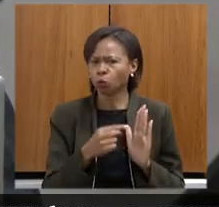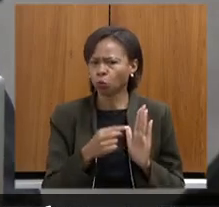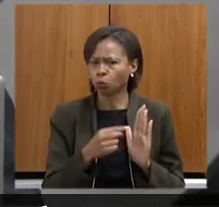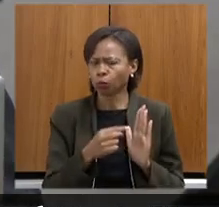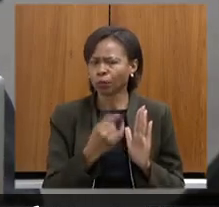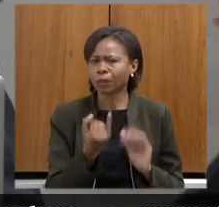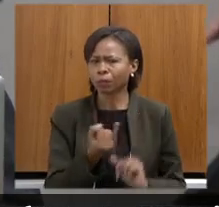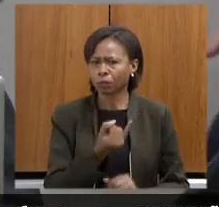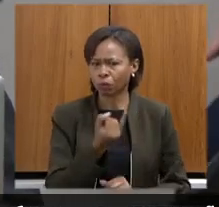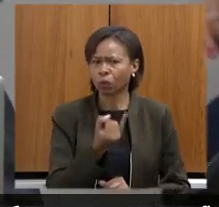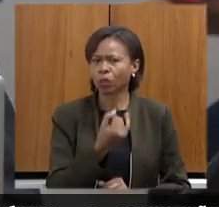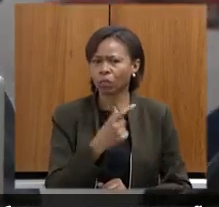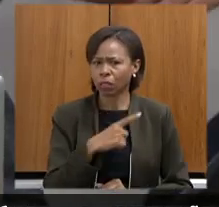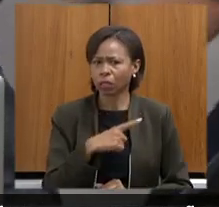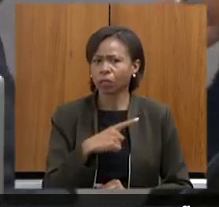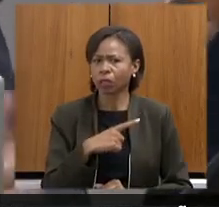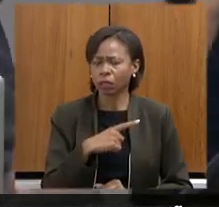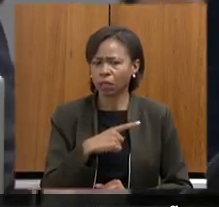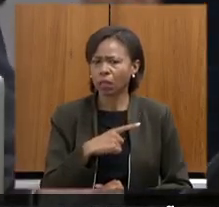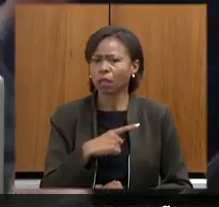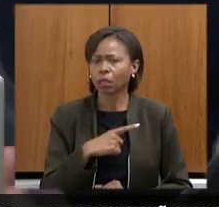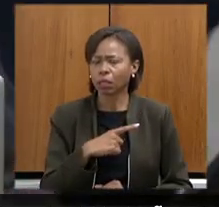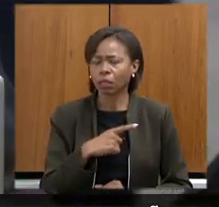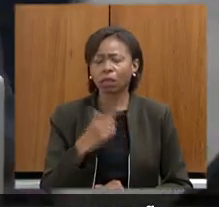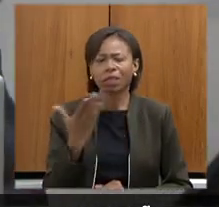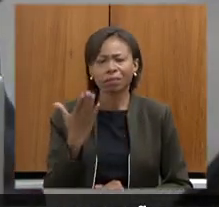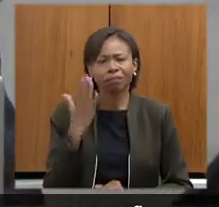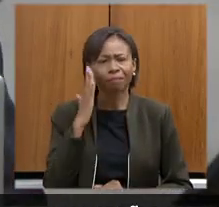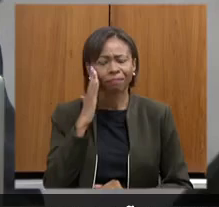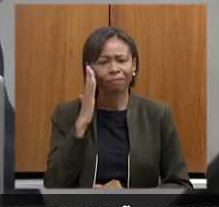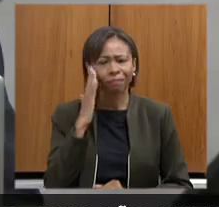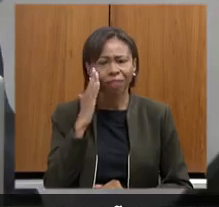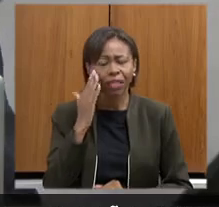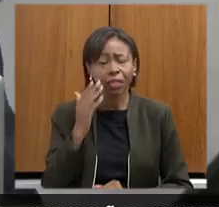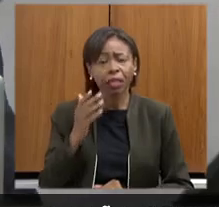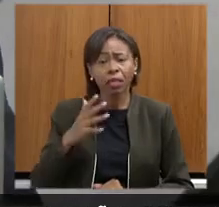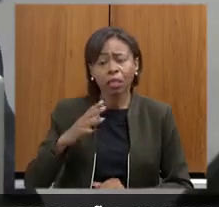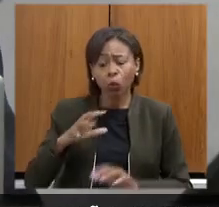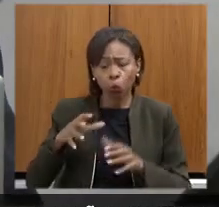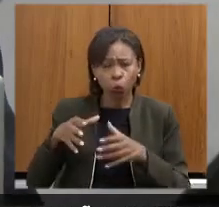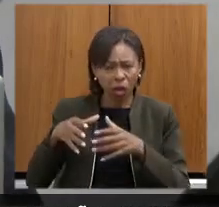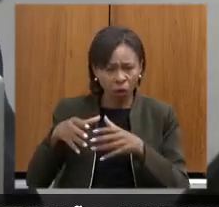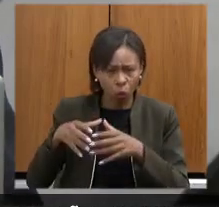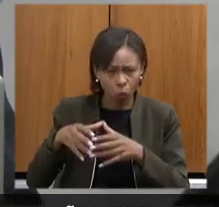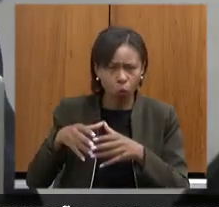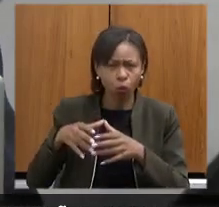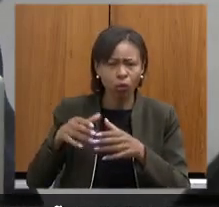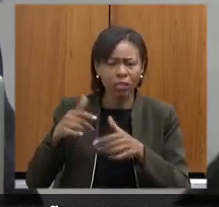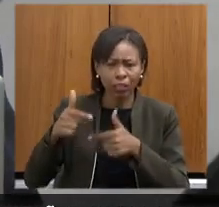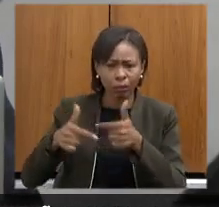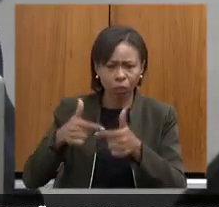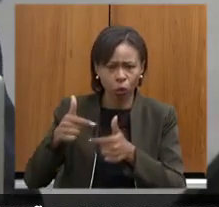um anseio da classe produtiva para que haja